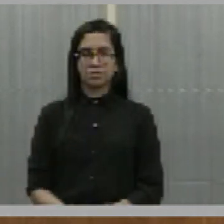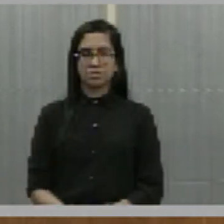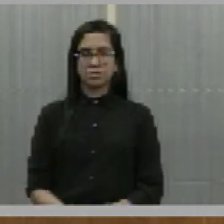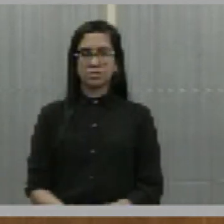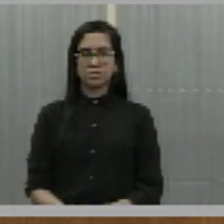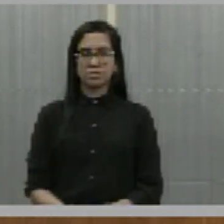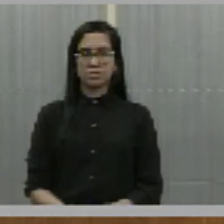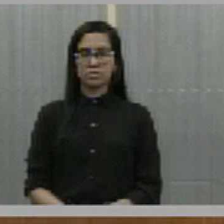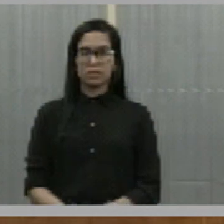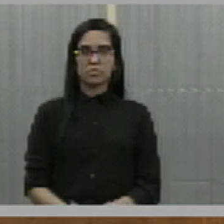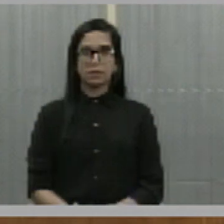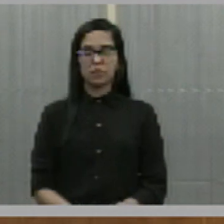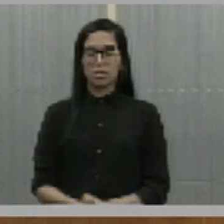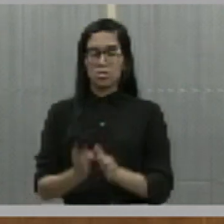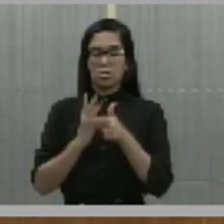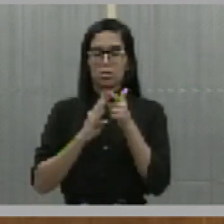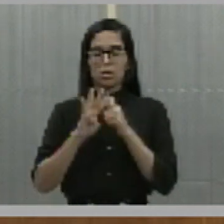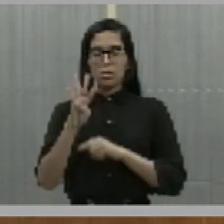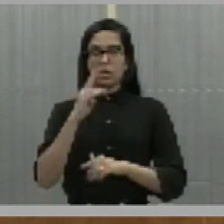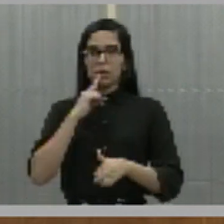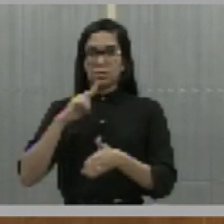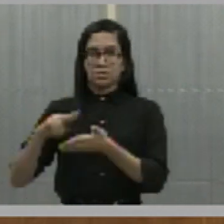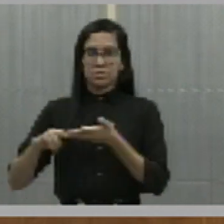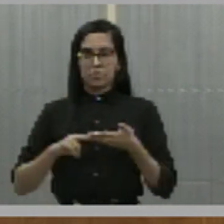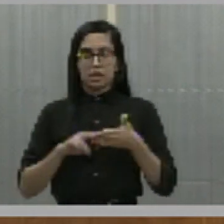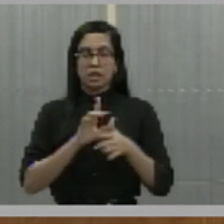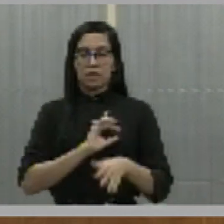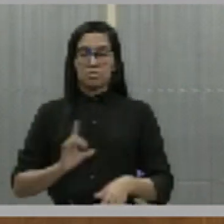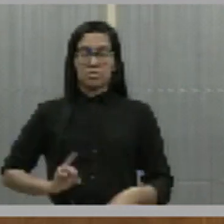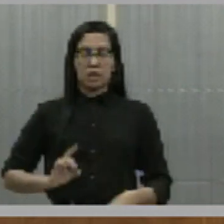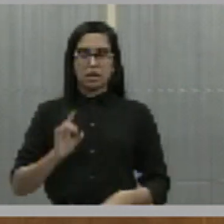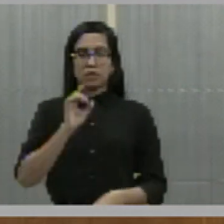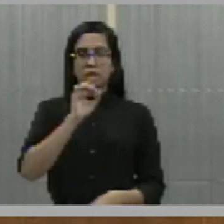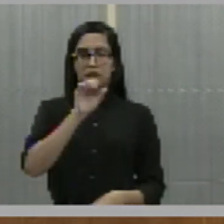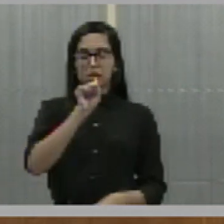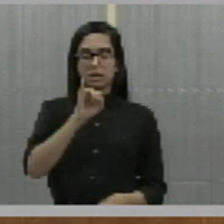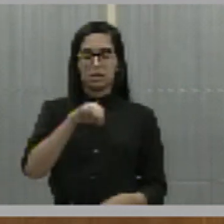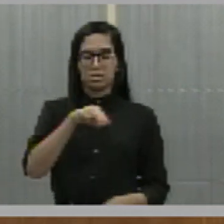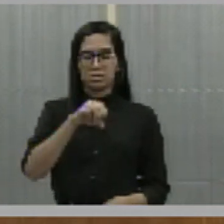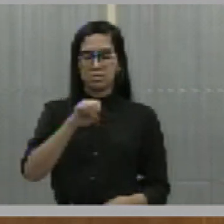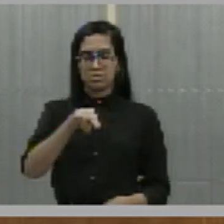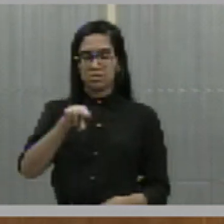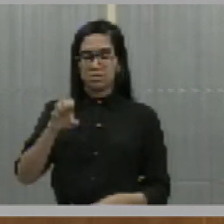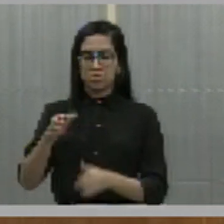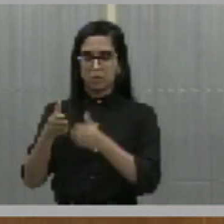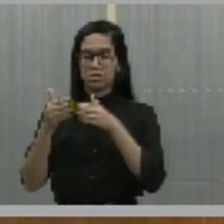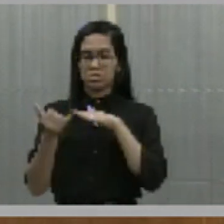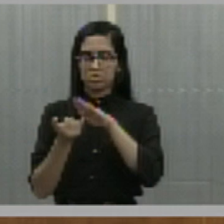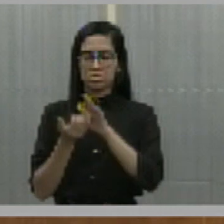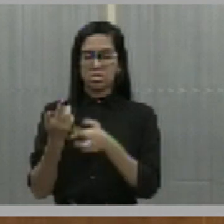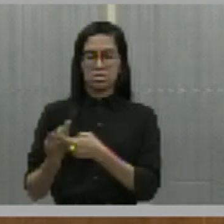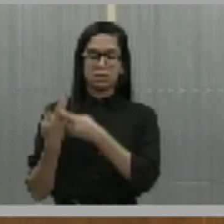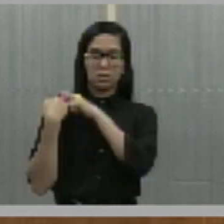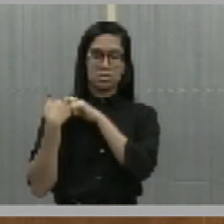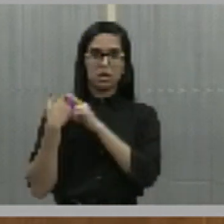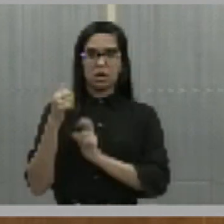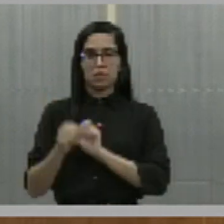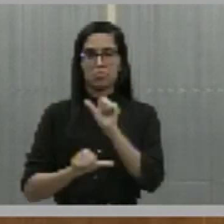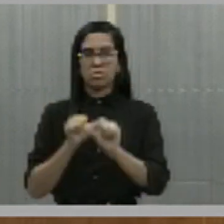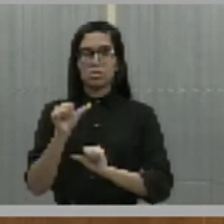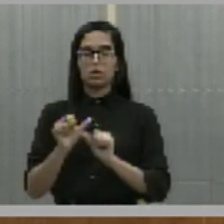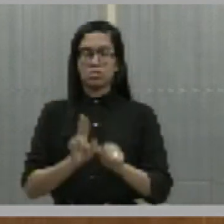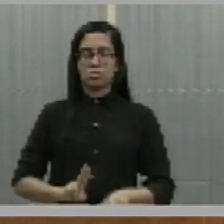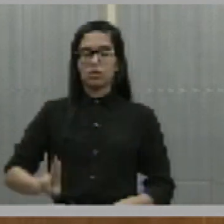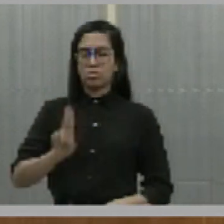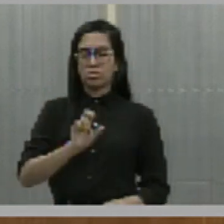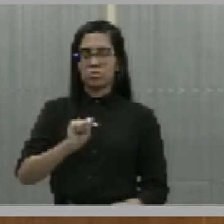autoriza o deputado da Simone Pereira, o qual solicita ao órgão competente a alteração do acesso ao serviço